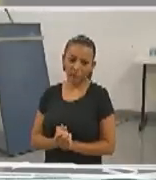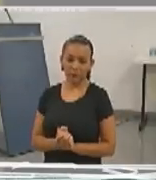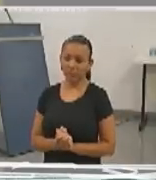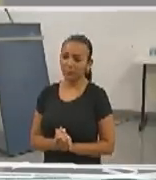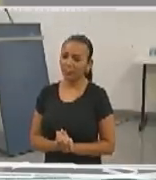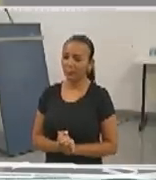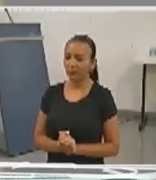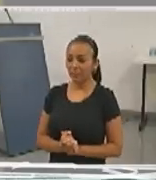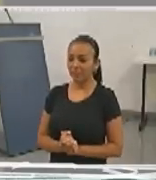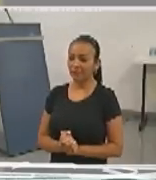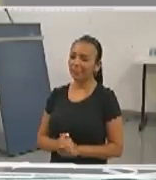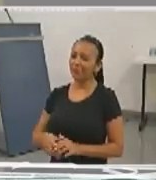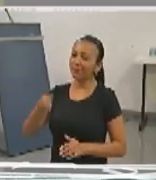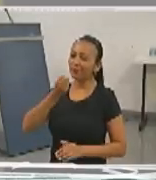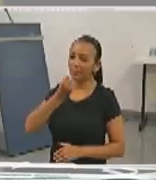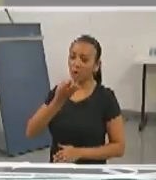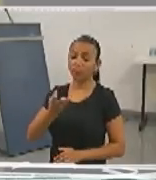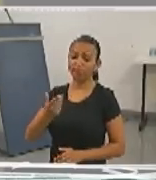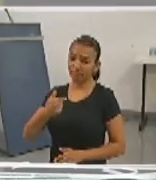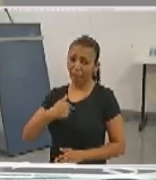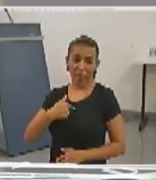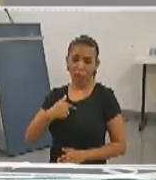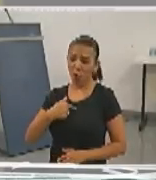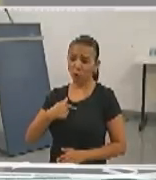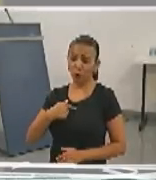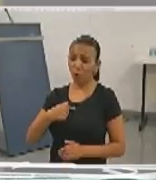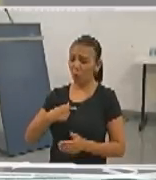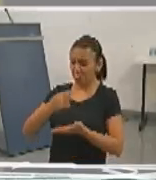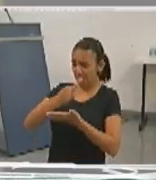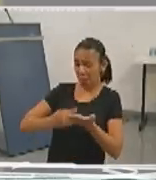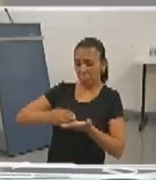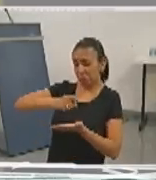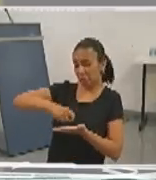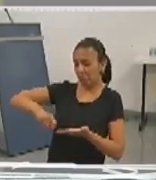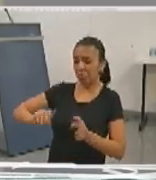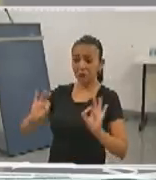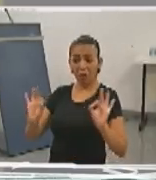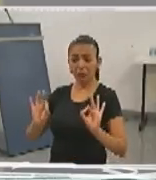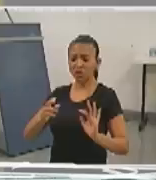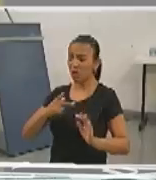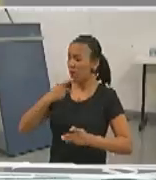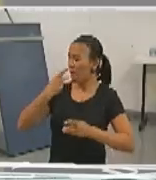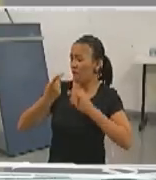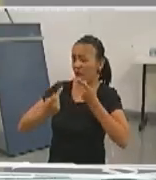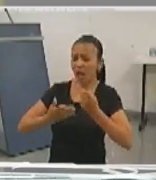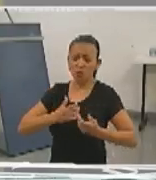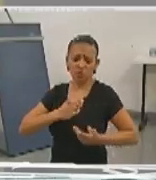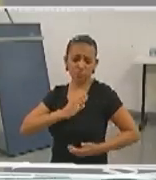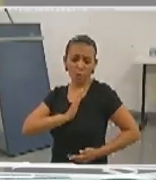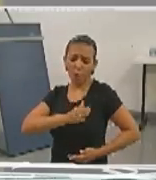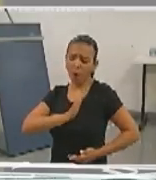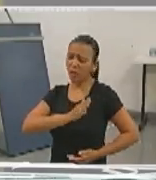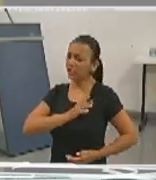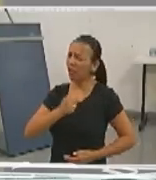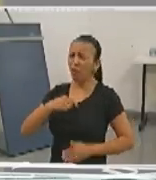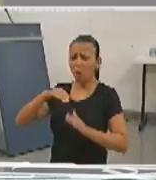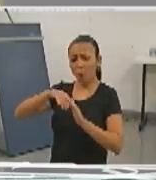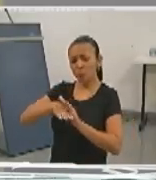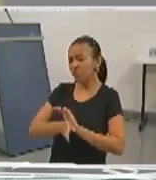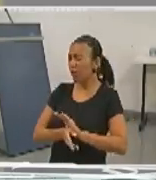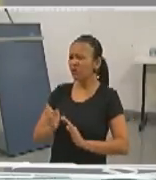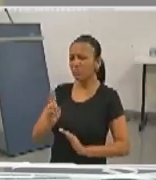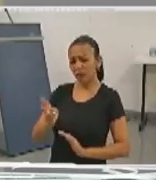Bom, pessoal, eu não preparei nenhum texto, eu vou falar agora com coração, como eu sempre costumo fazer.